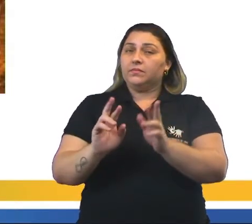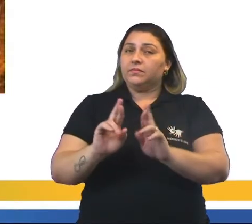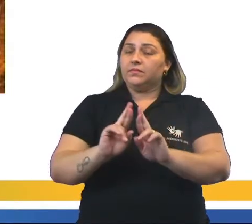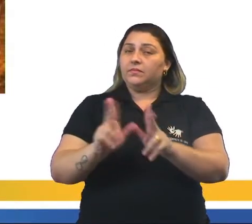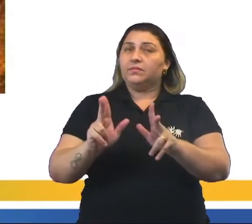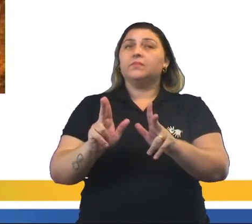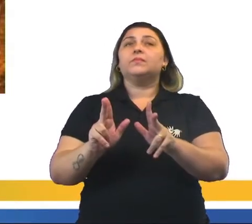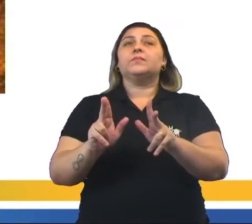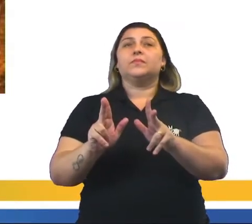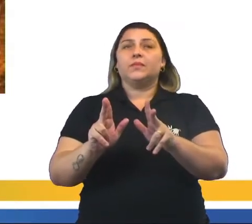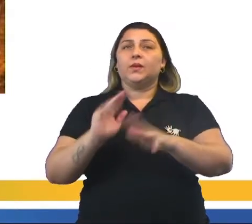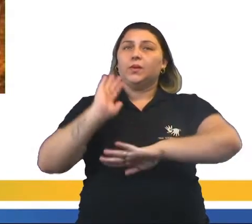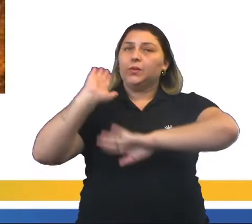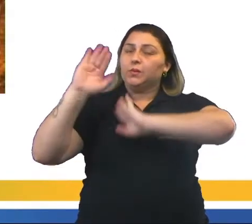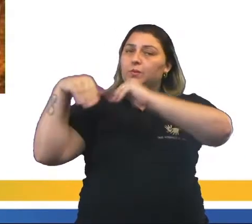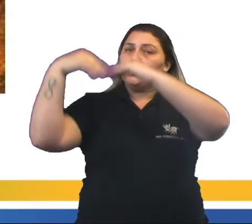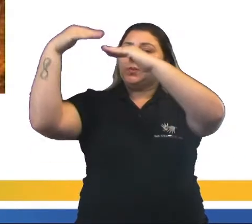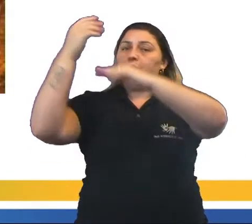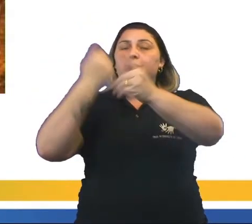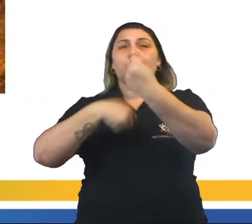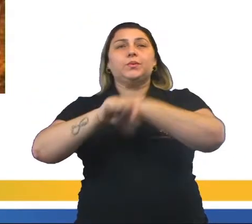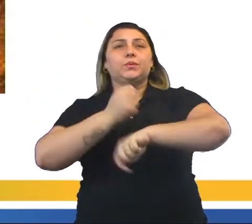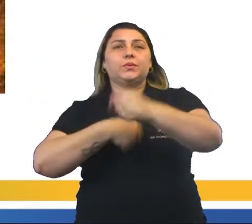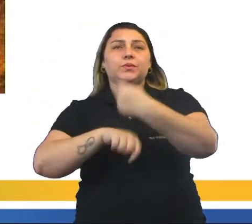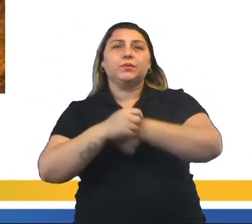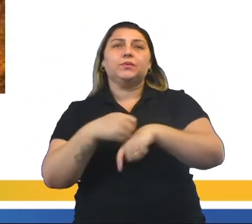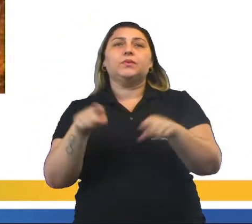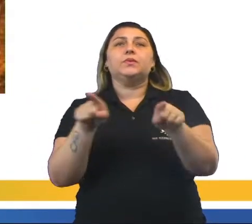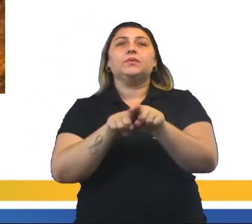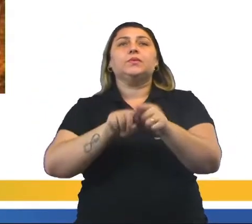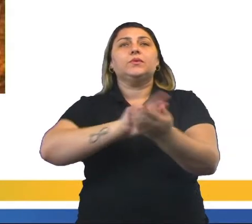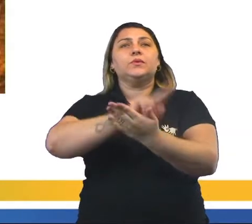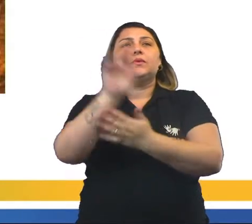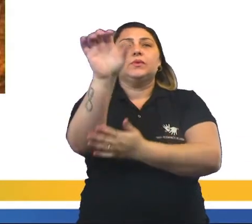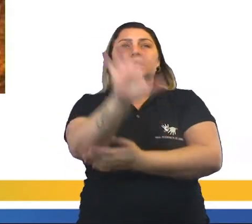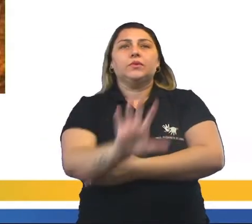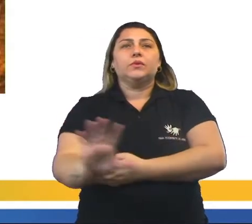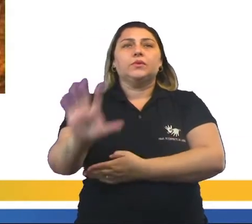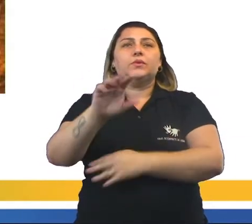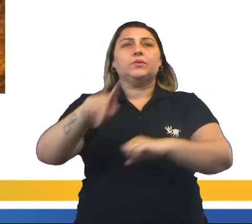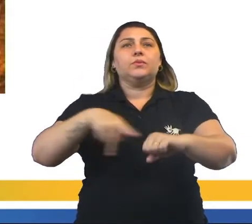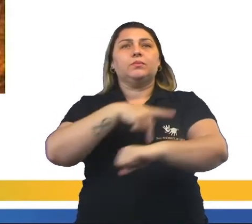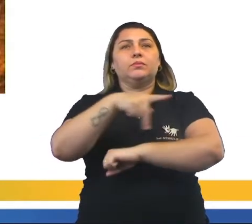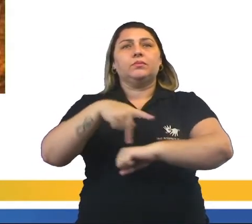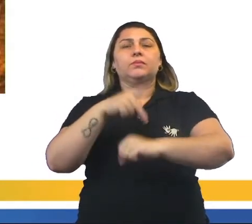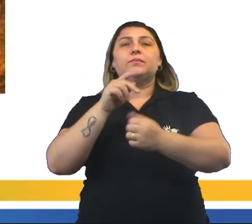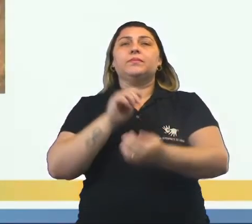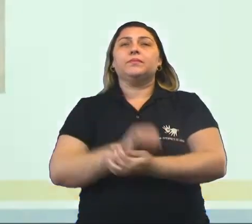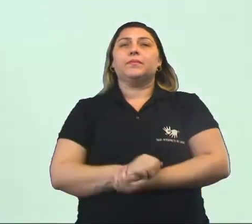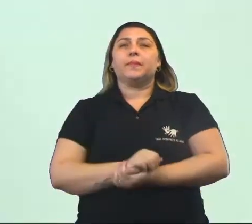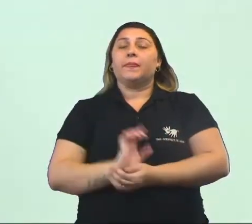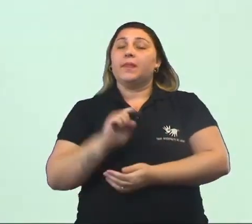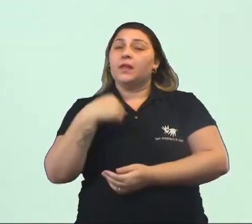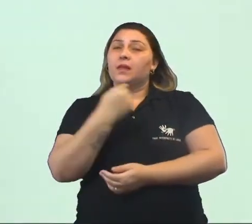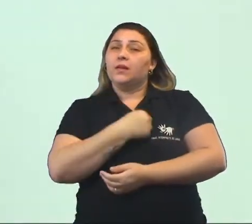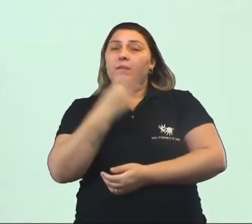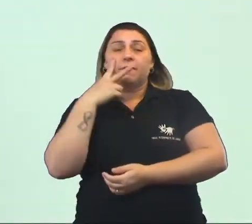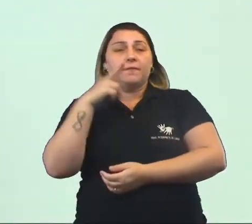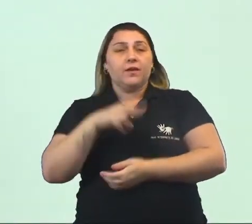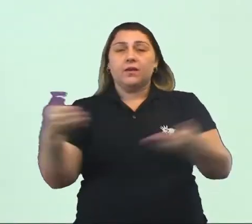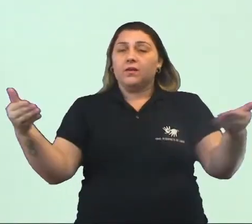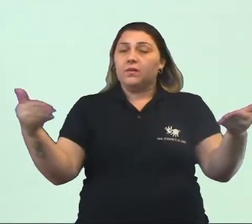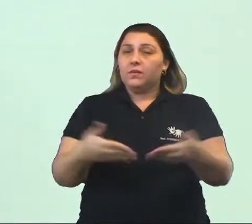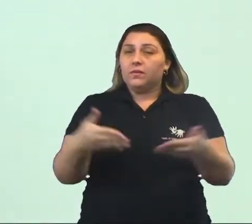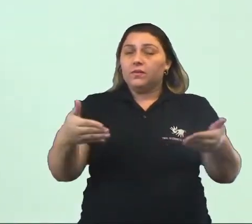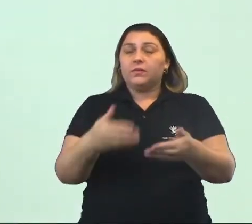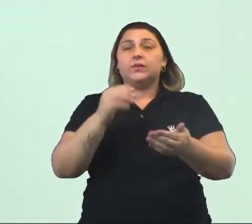entre nível de desenvolvimento econômico entre as diversas regiões do país. Ou seja, quando a gente verifica hoje